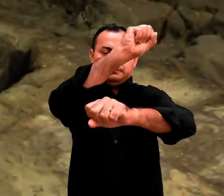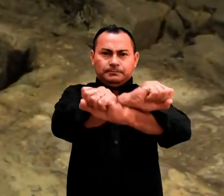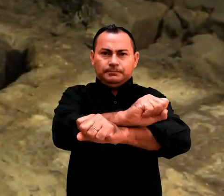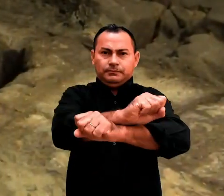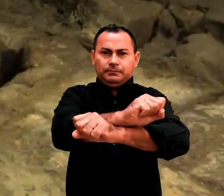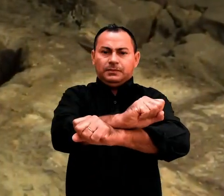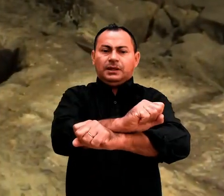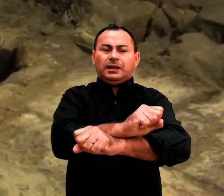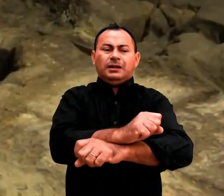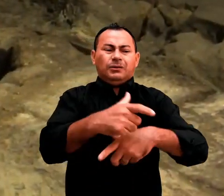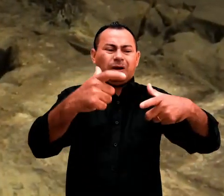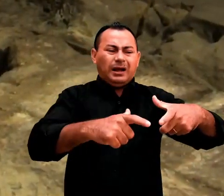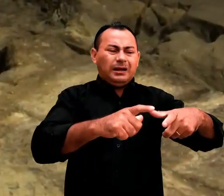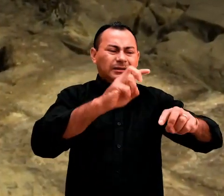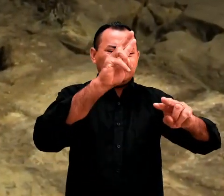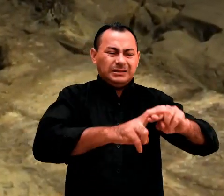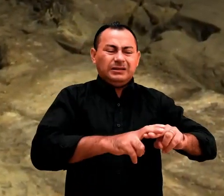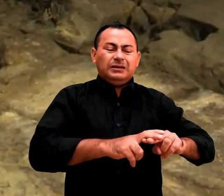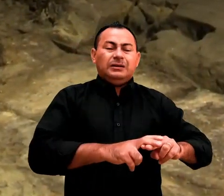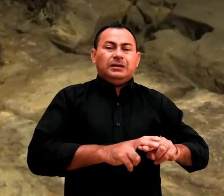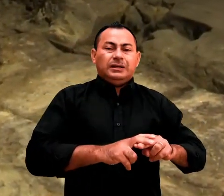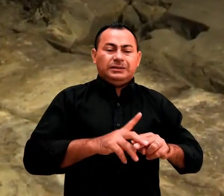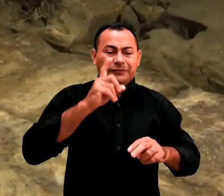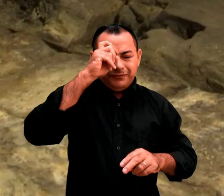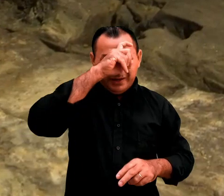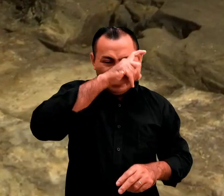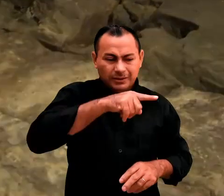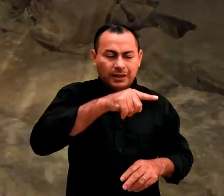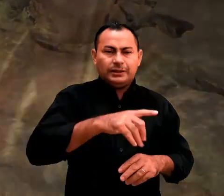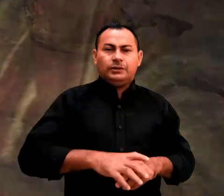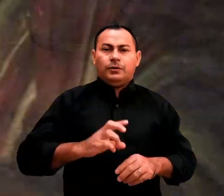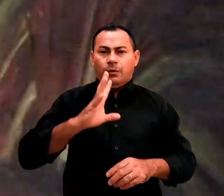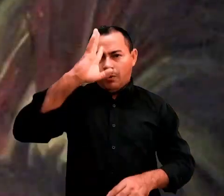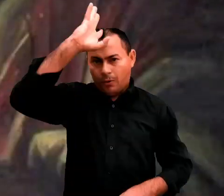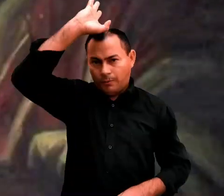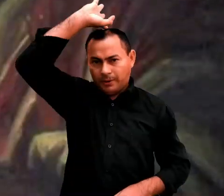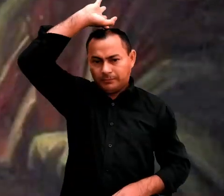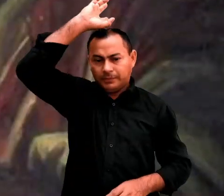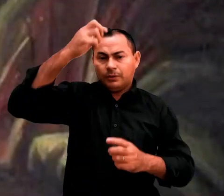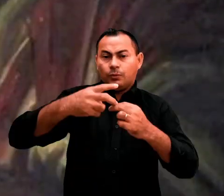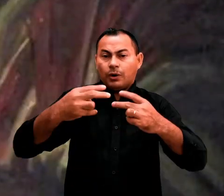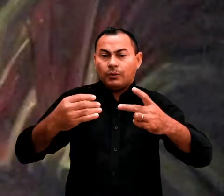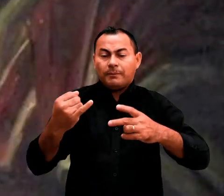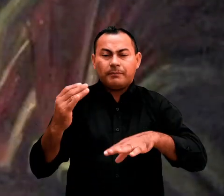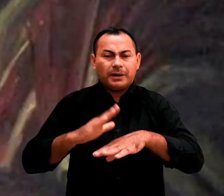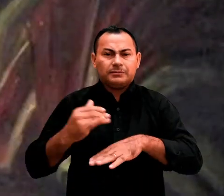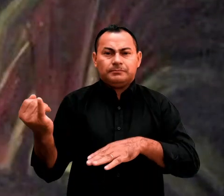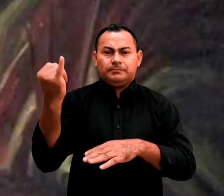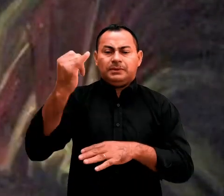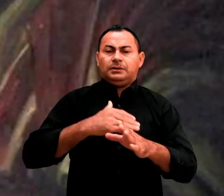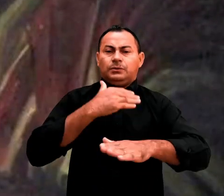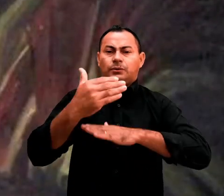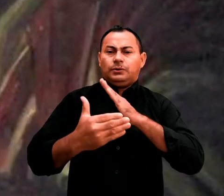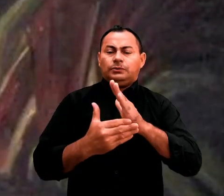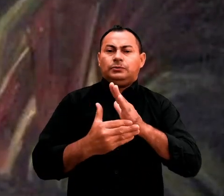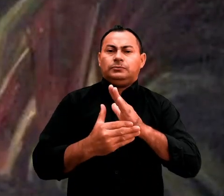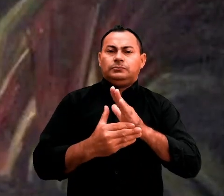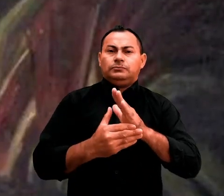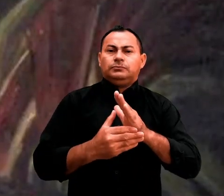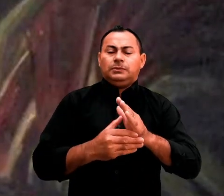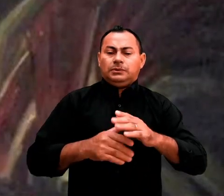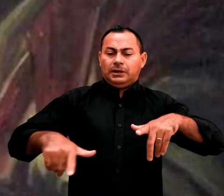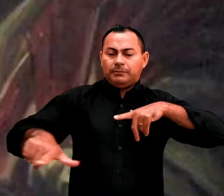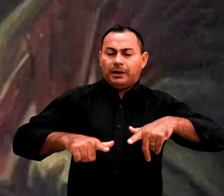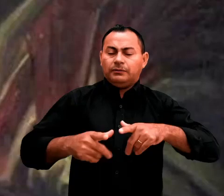acorrentado naquela masmorra em Roma. Uma das coisas mais importantes que Paulo fez em todo o seu ministério foi